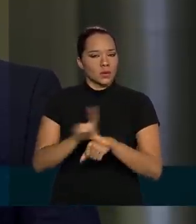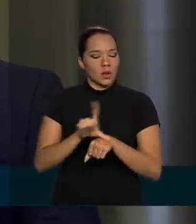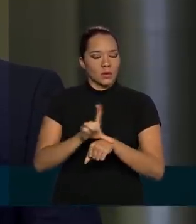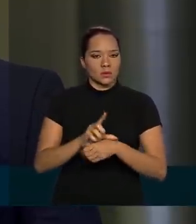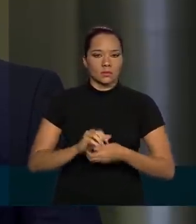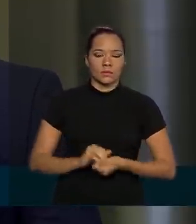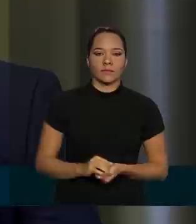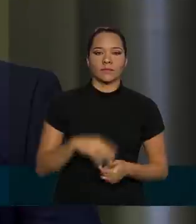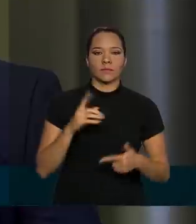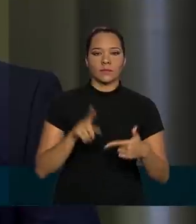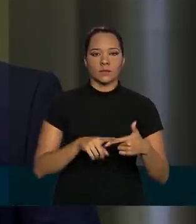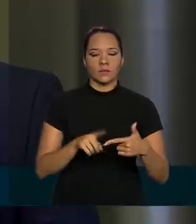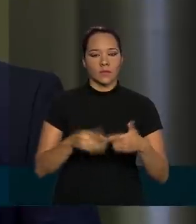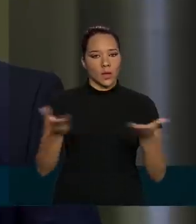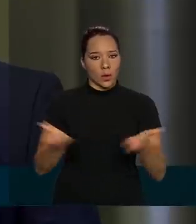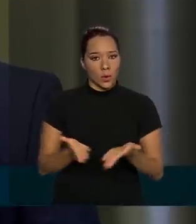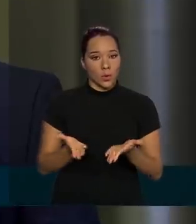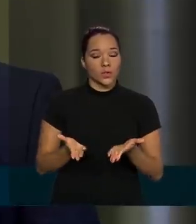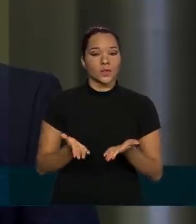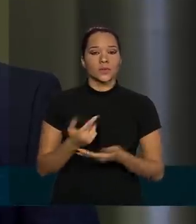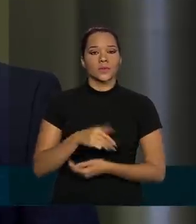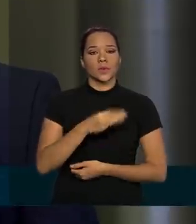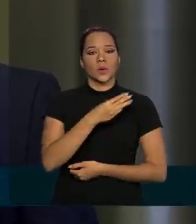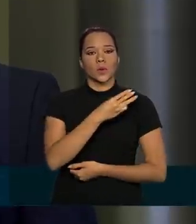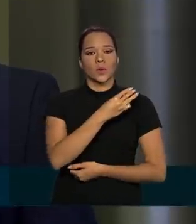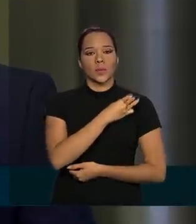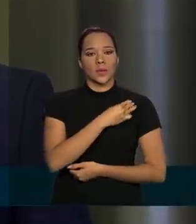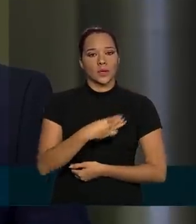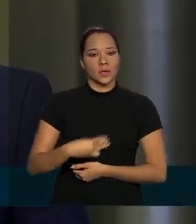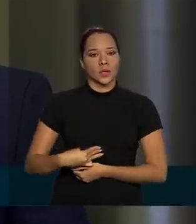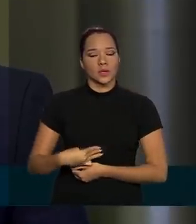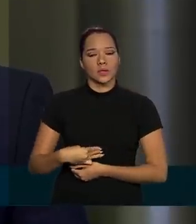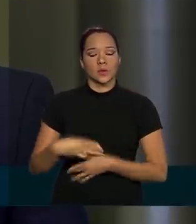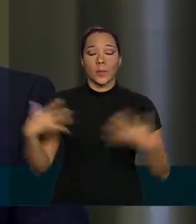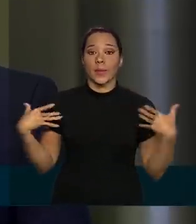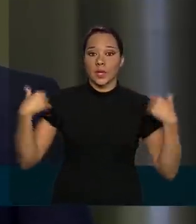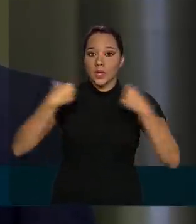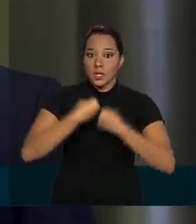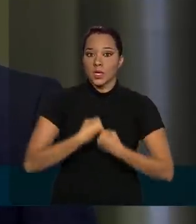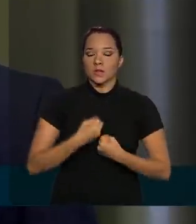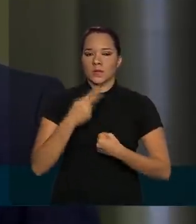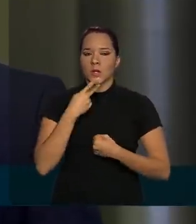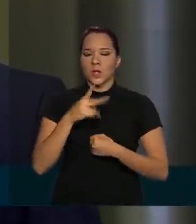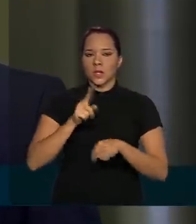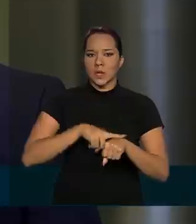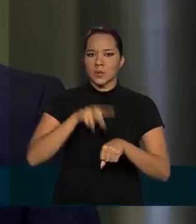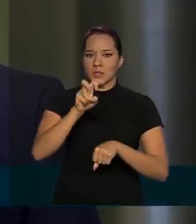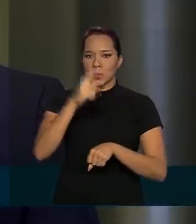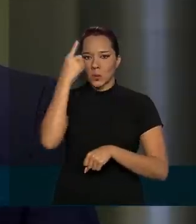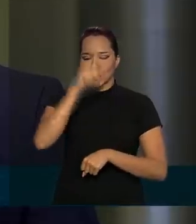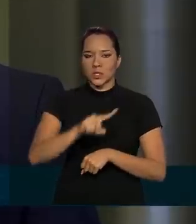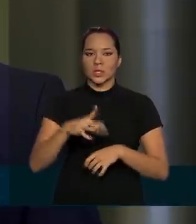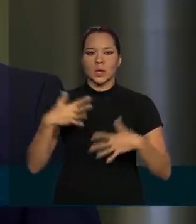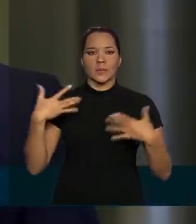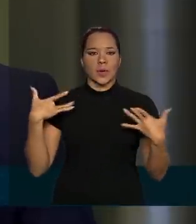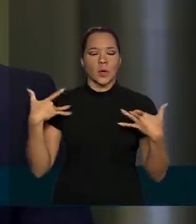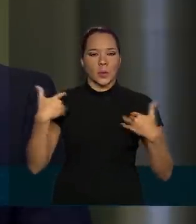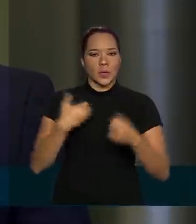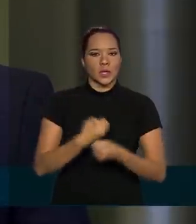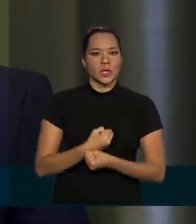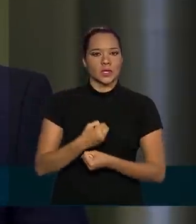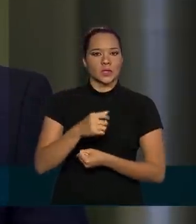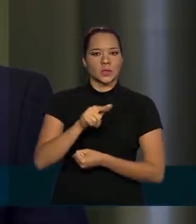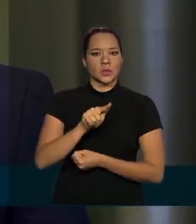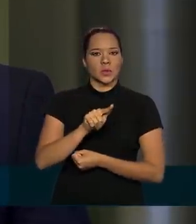pergunta, hoje o ministro Celso de Mello do Supremo Tribunal Federal deu prazo de cinco dias para que o ministro interino general